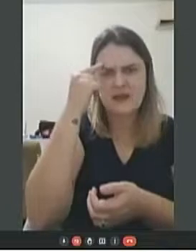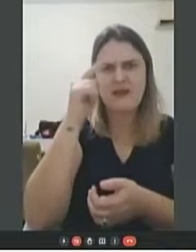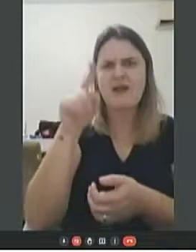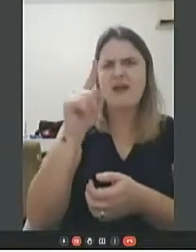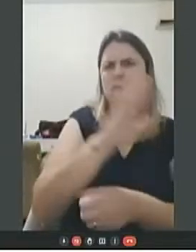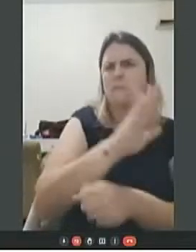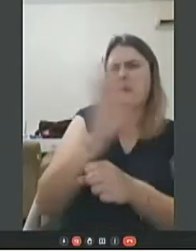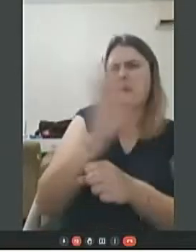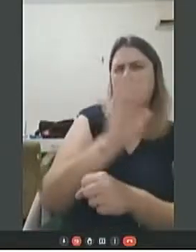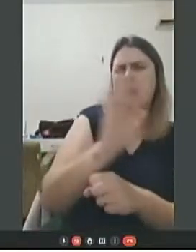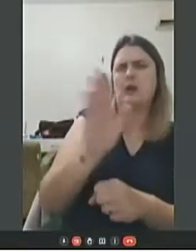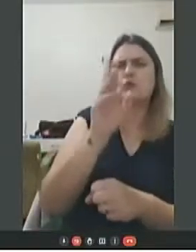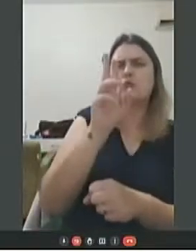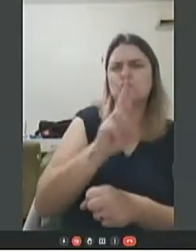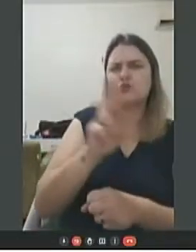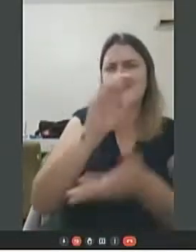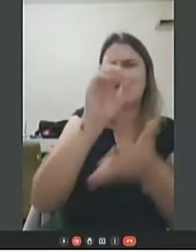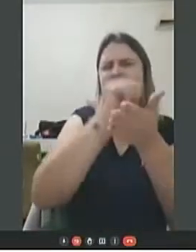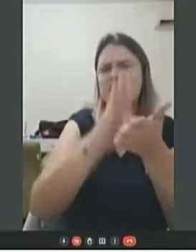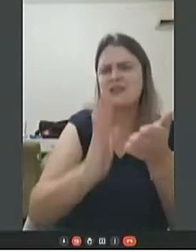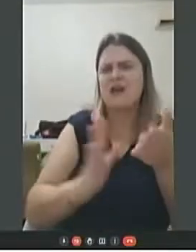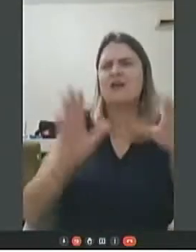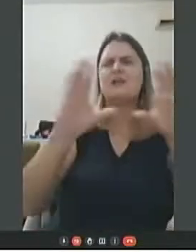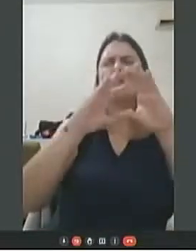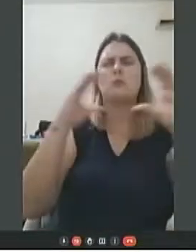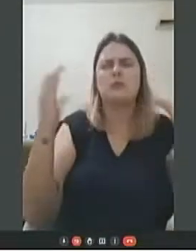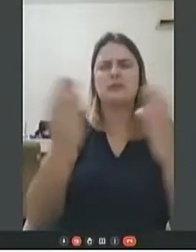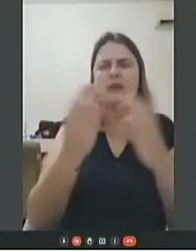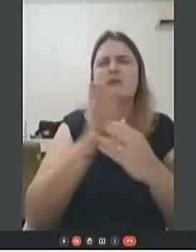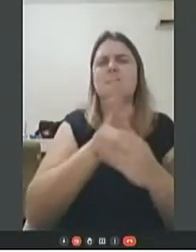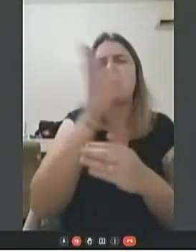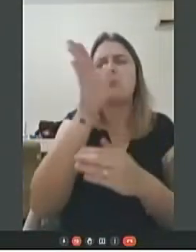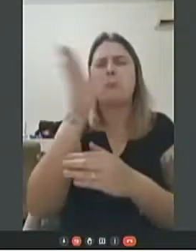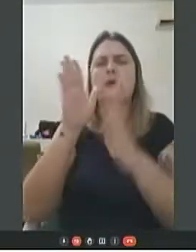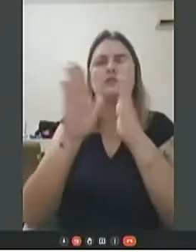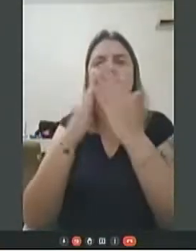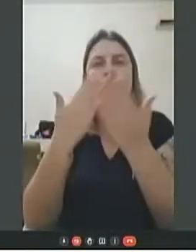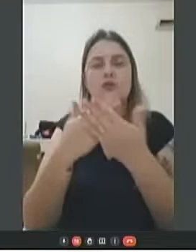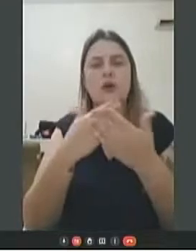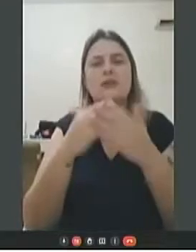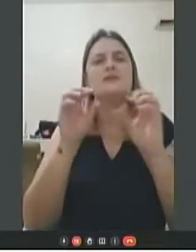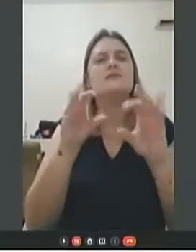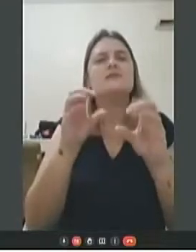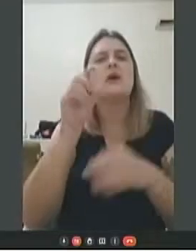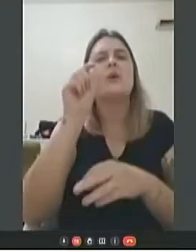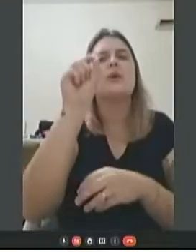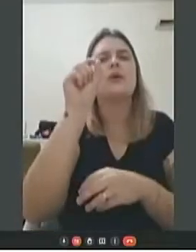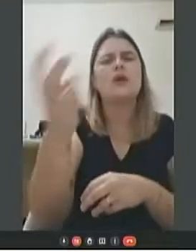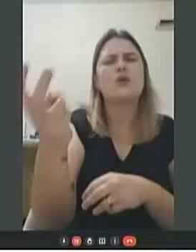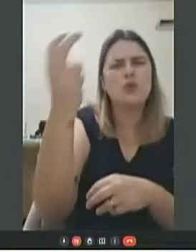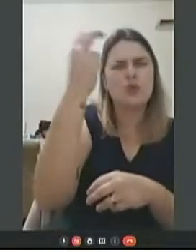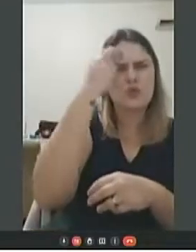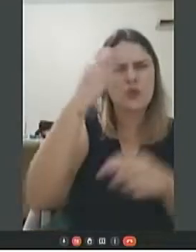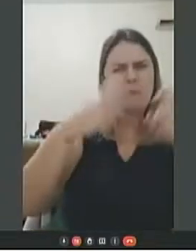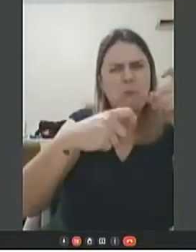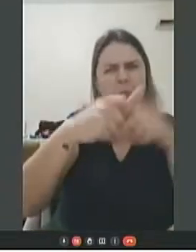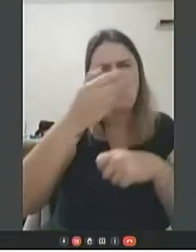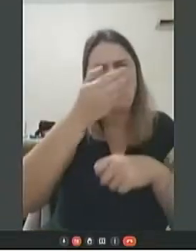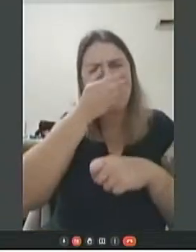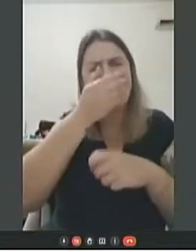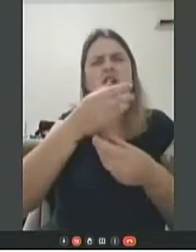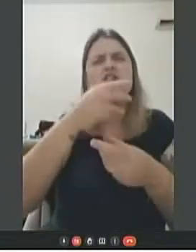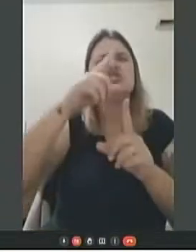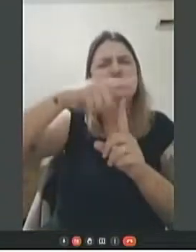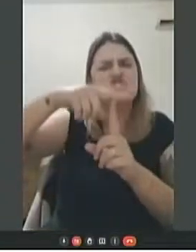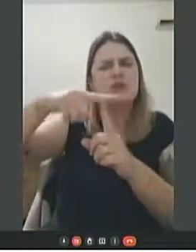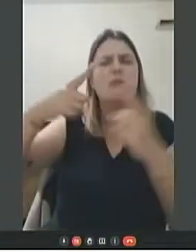gente usa nas atividades, nas comunidades e nas escolas que a gente vai, para trabalhar a cultura do estupro, as diferentes formas de violência,